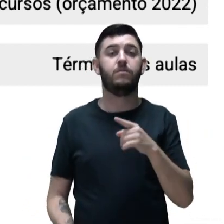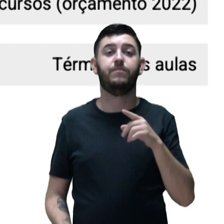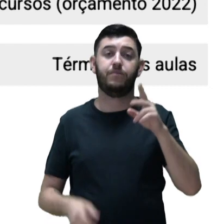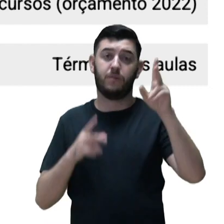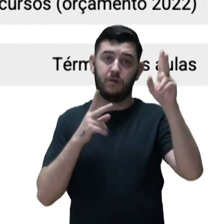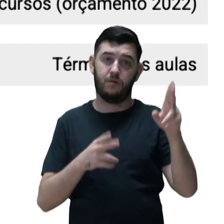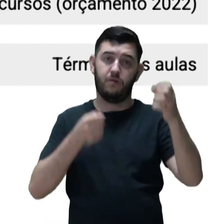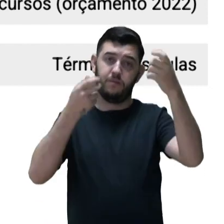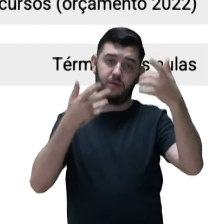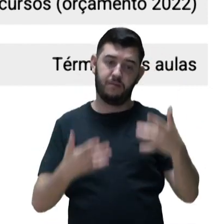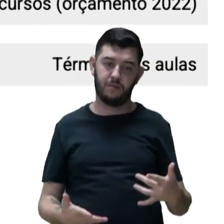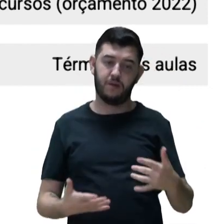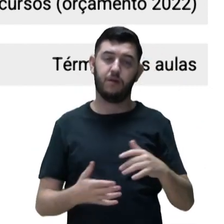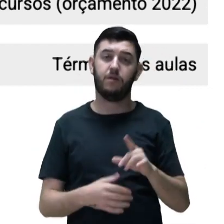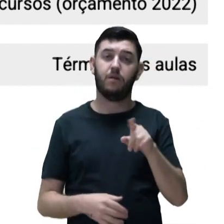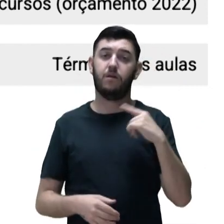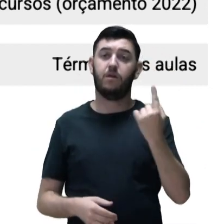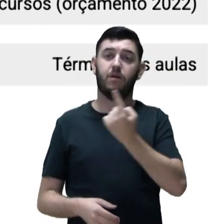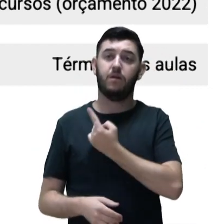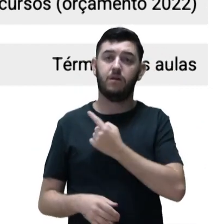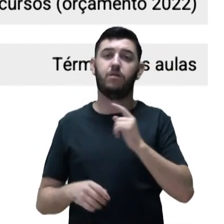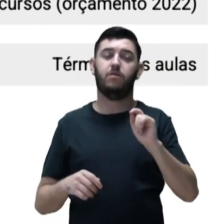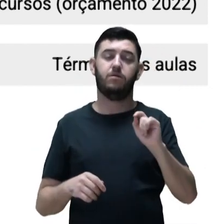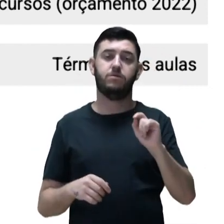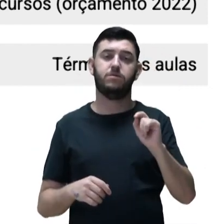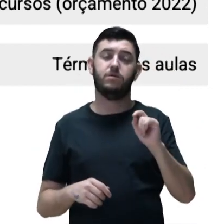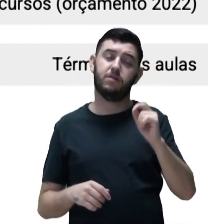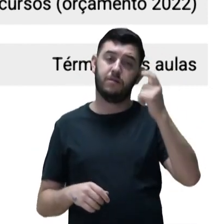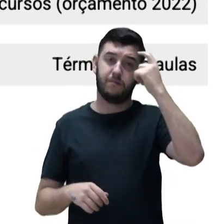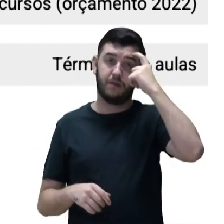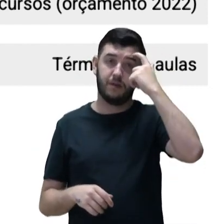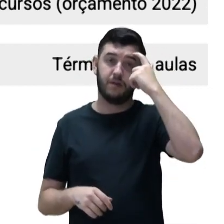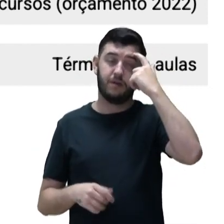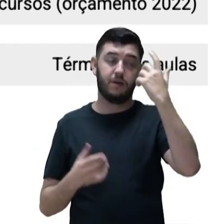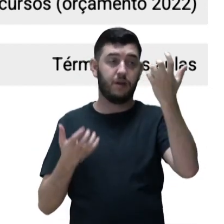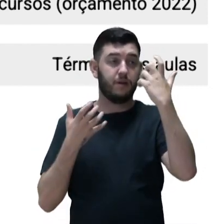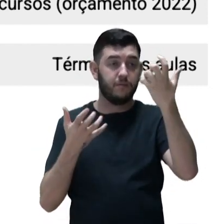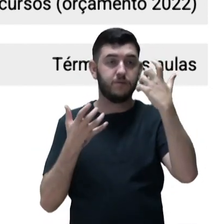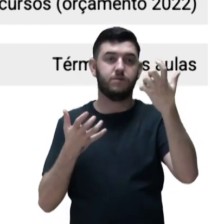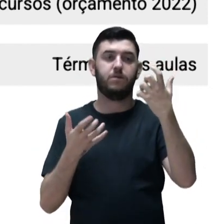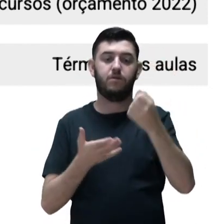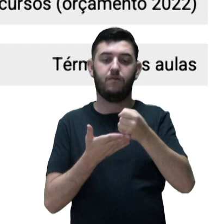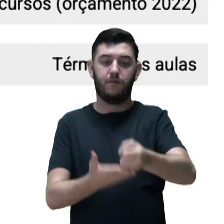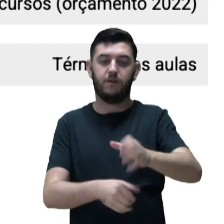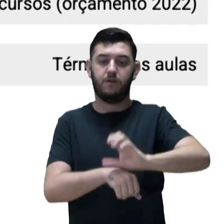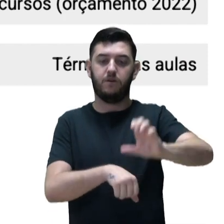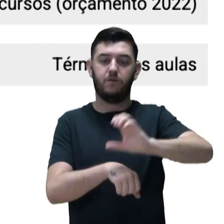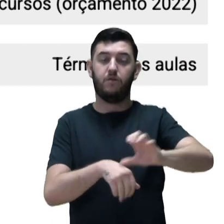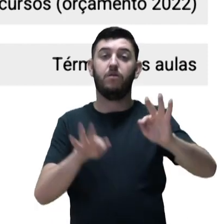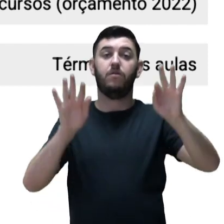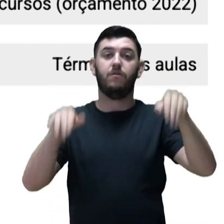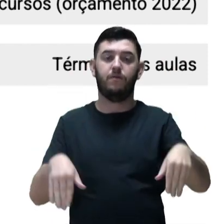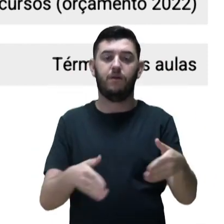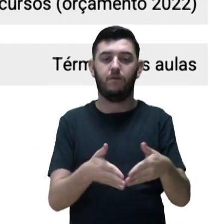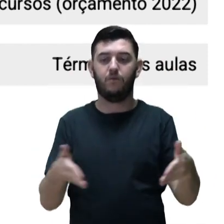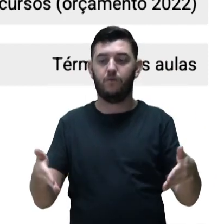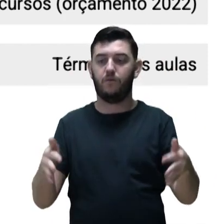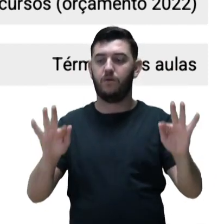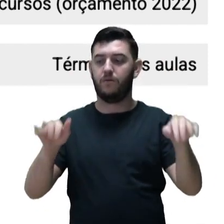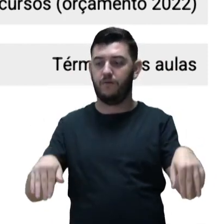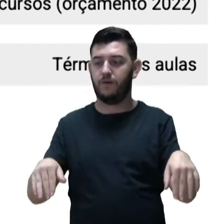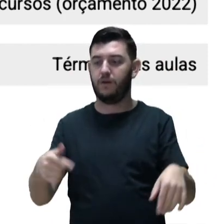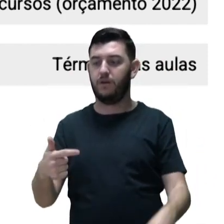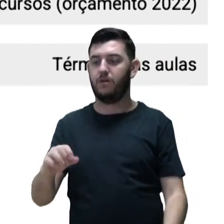como já foi dito anteriormente, a nossa previsão é que essas ofertas terminem no máximo no fim do ano que vem, quando podemos avaliar o